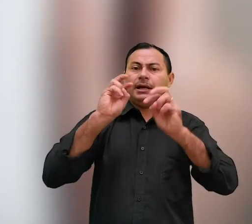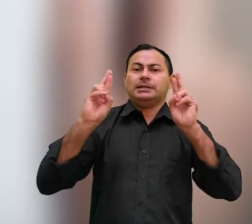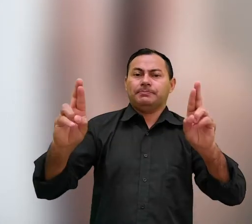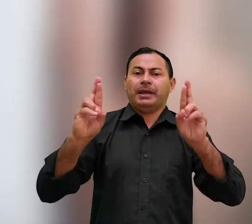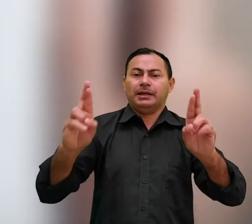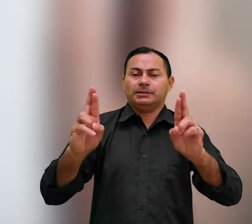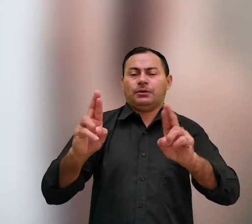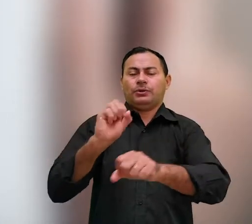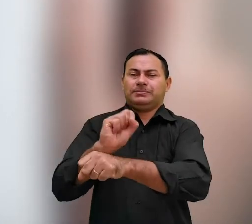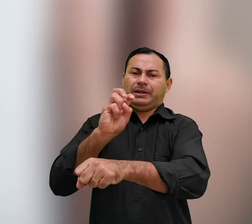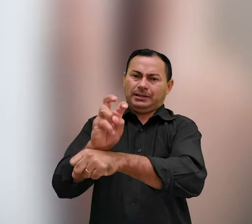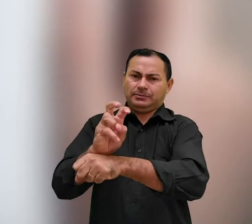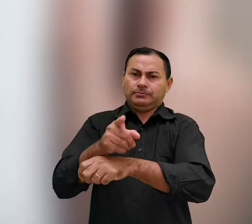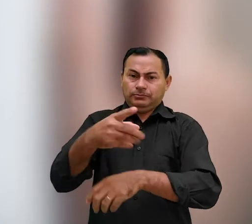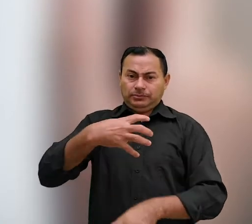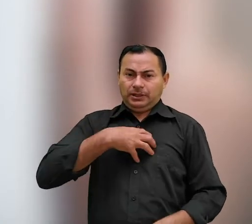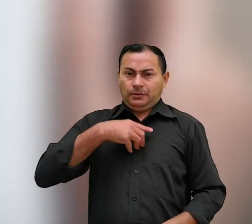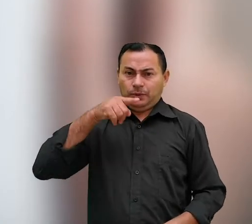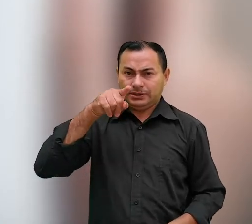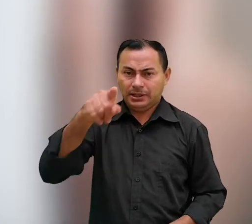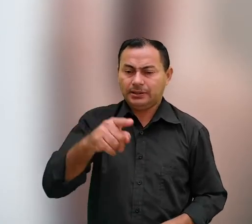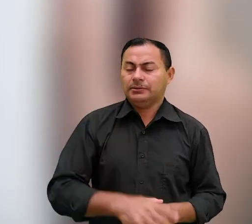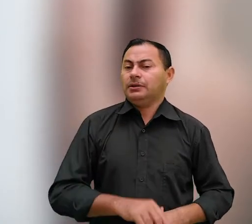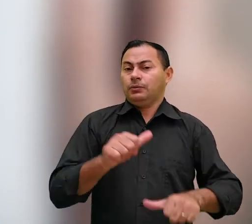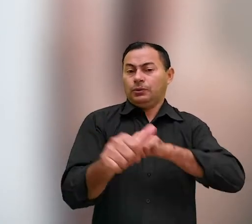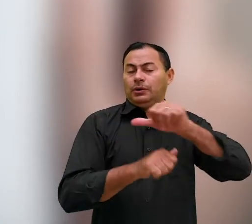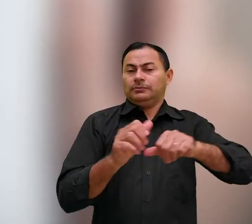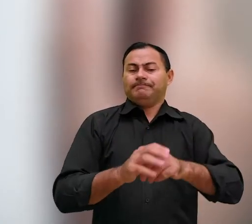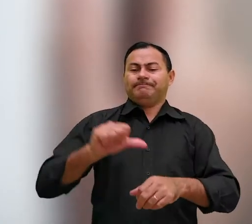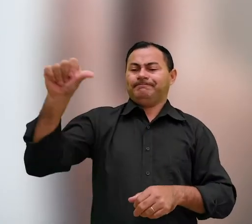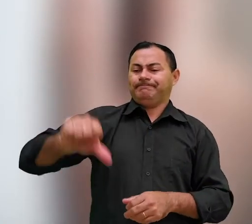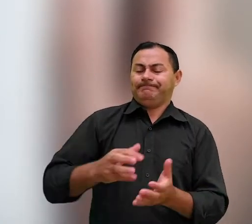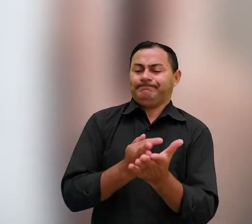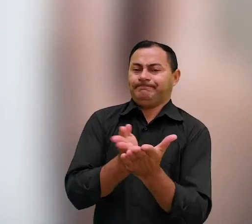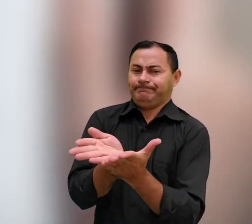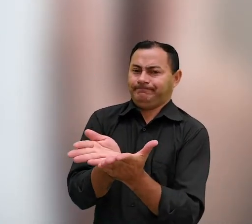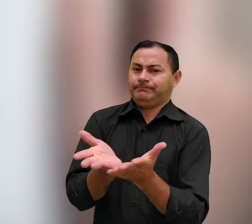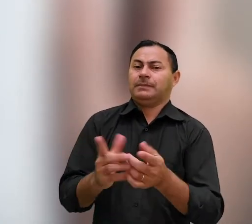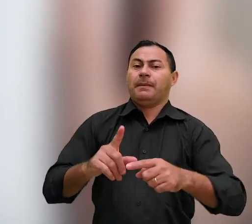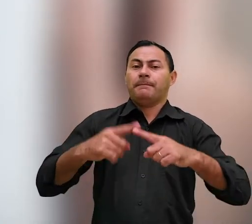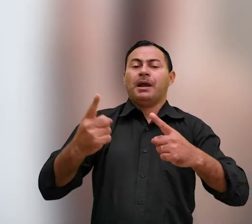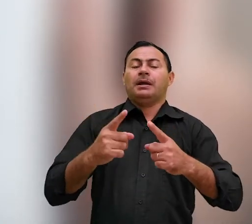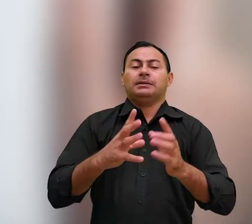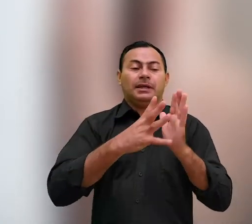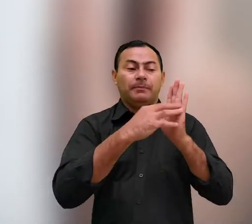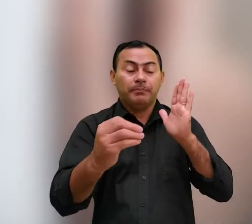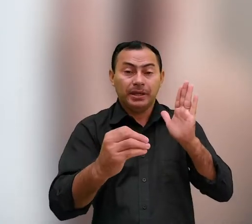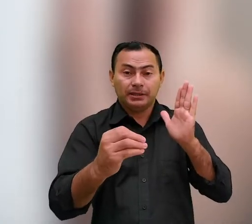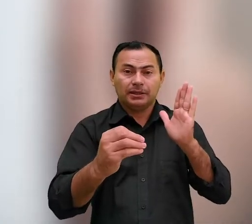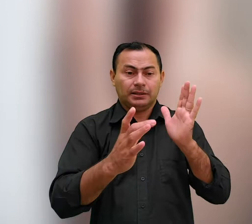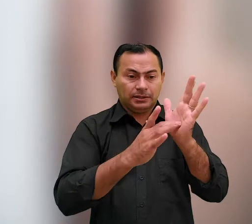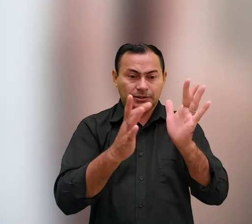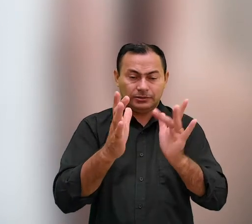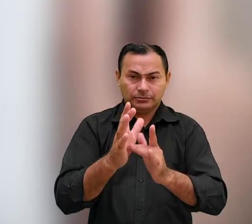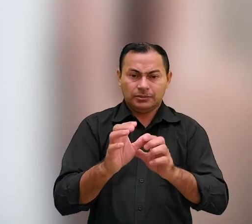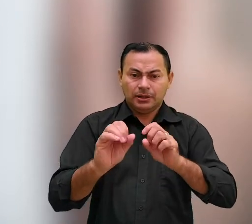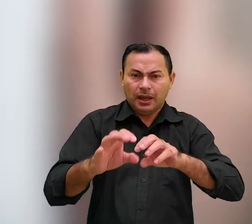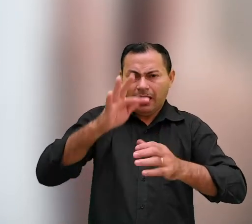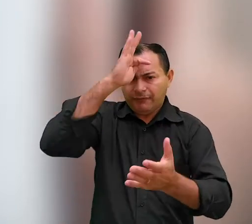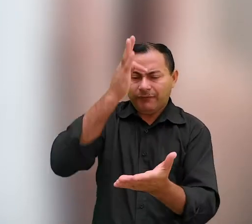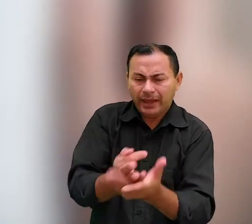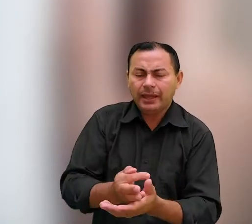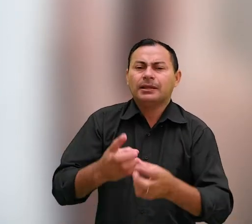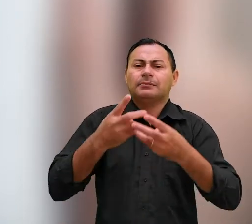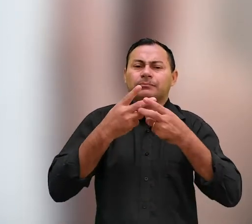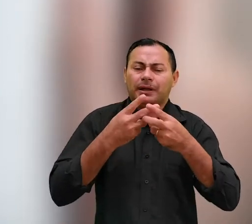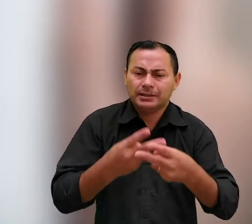da esperança de modo que você não se torne negligente mas imite aquele que por meio